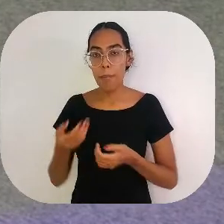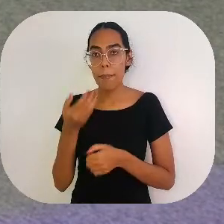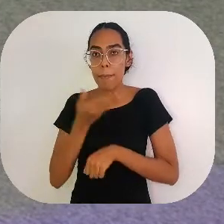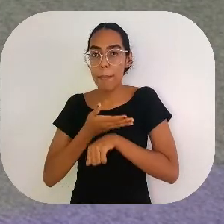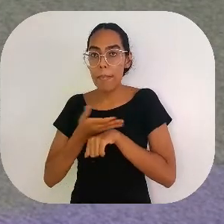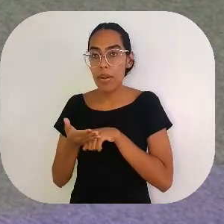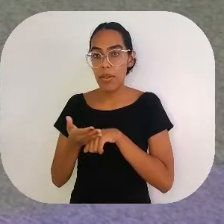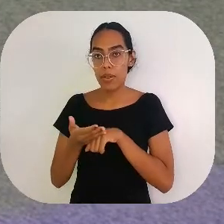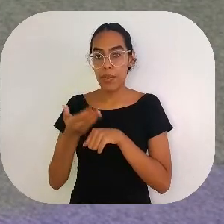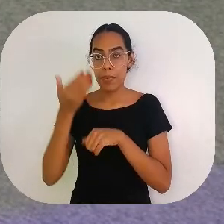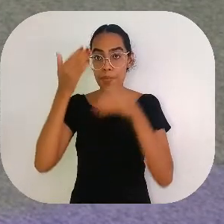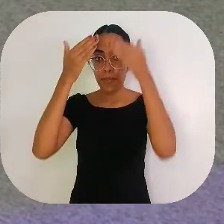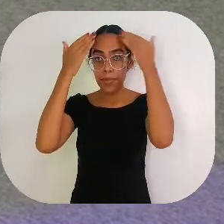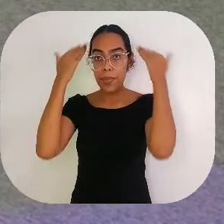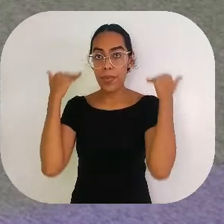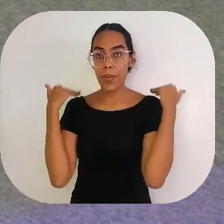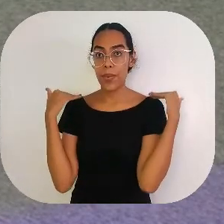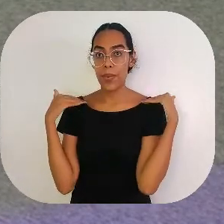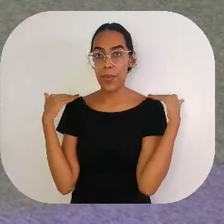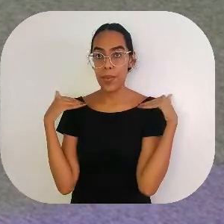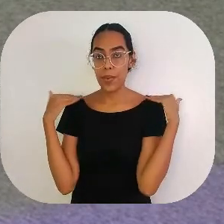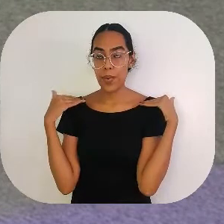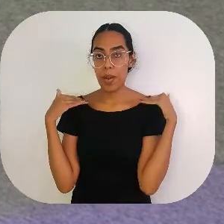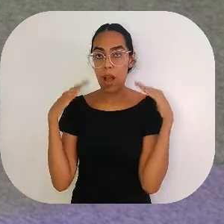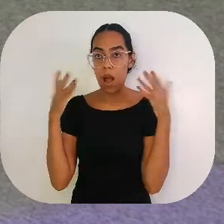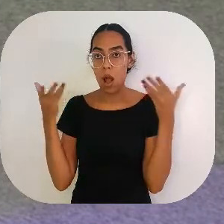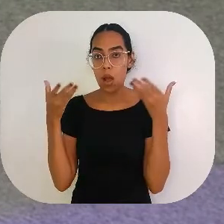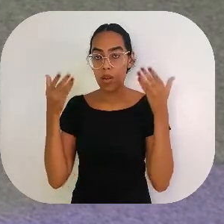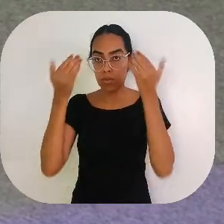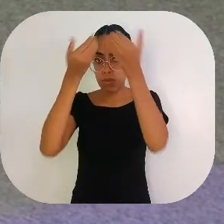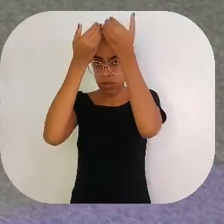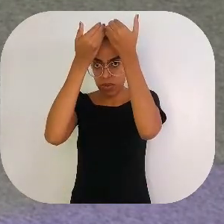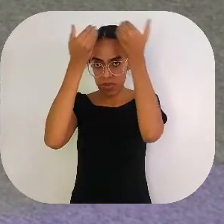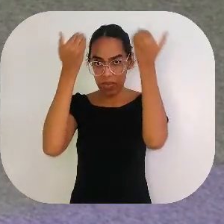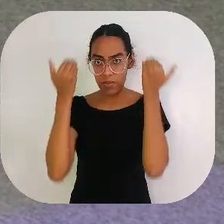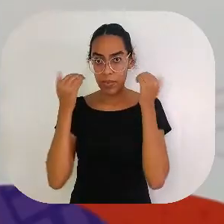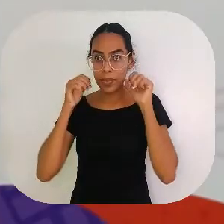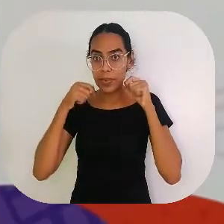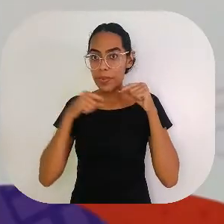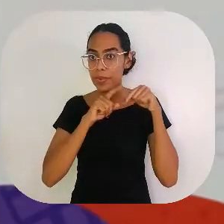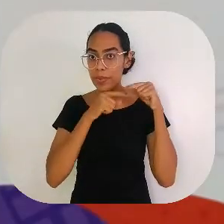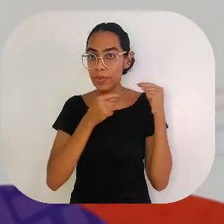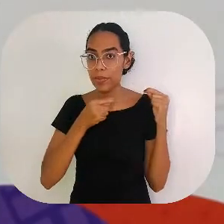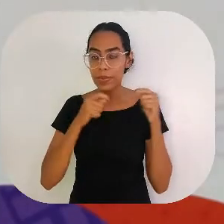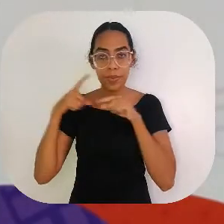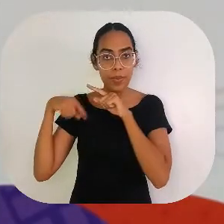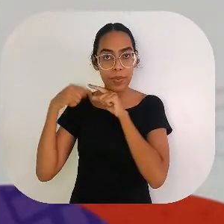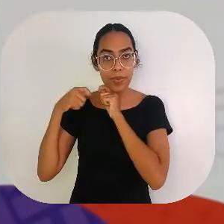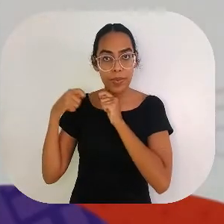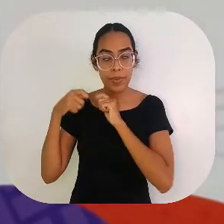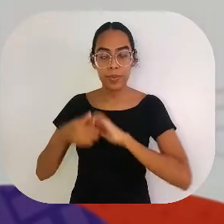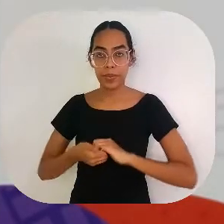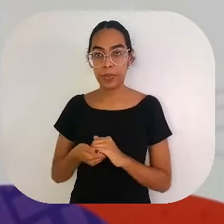Os meus cabelos são até o ombro e eles estão presos ao meio. E hoje eu